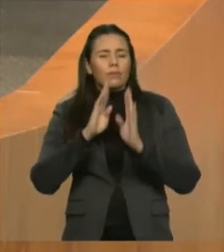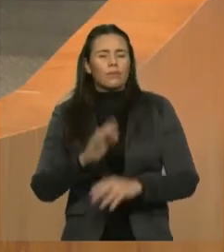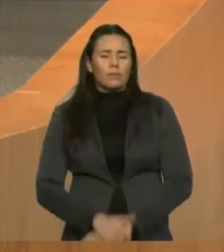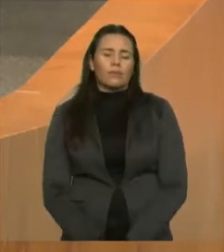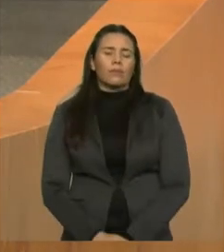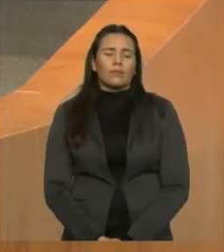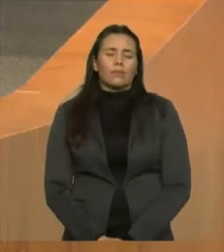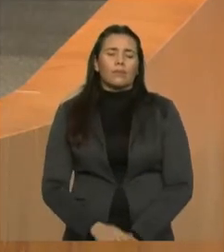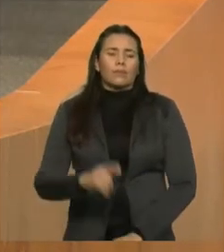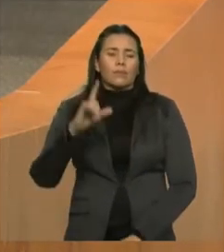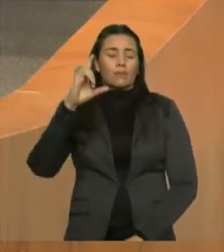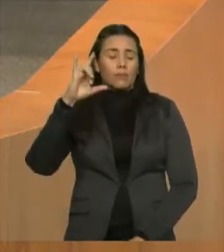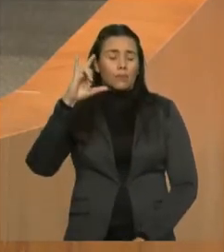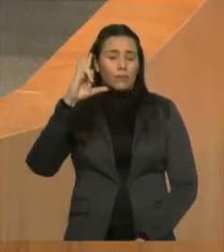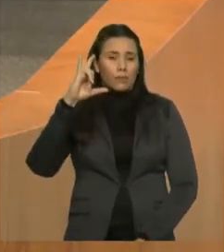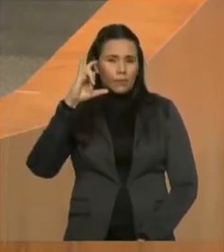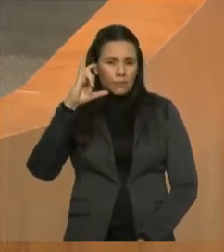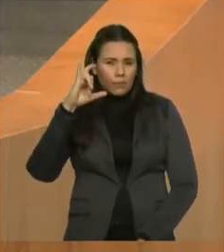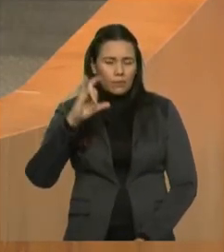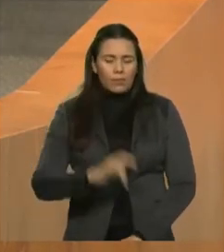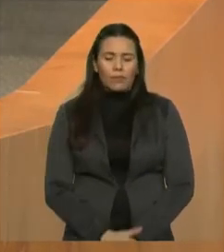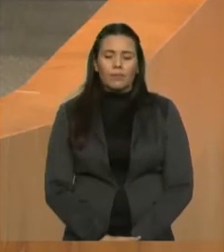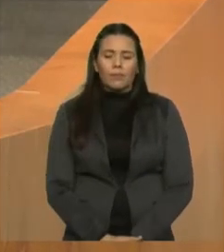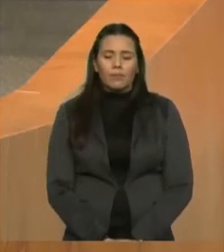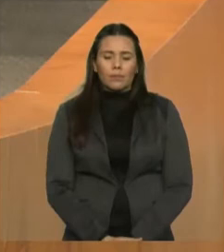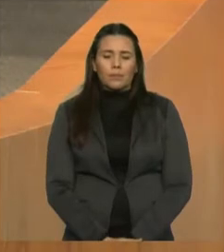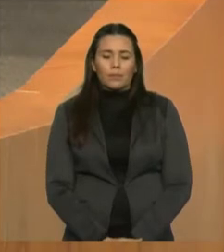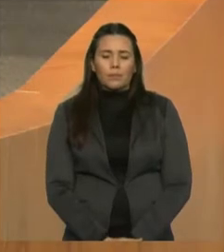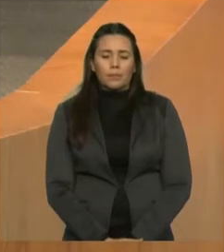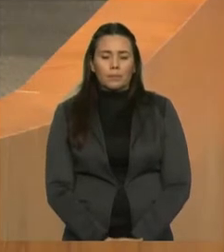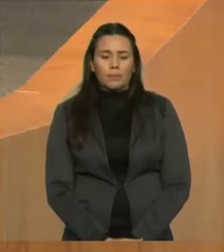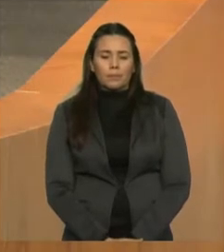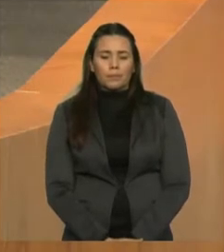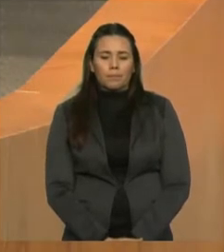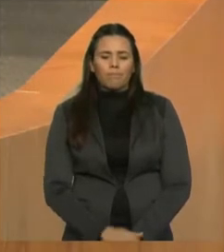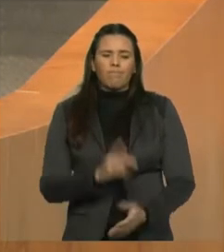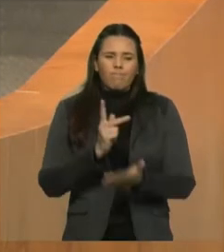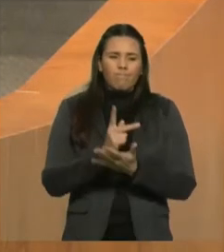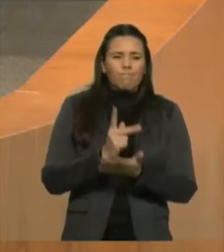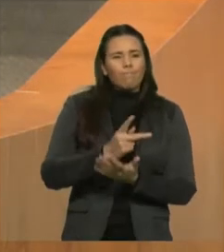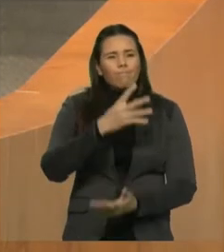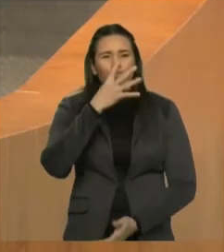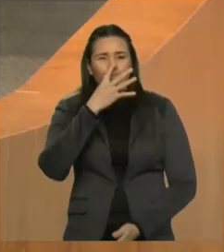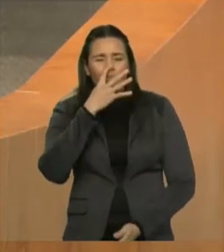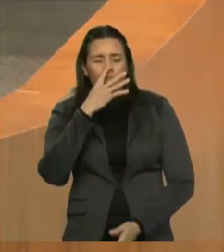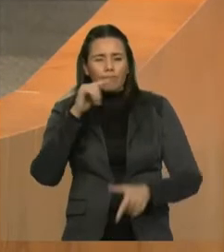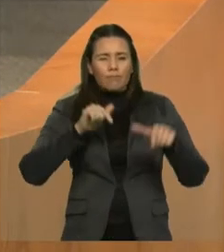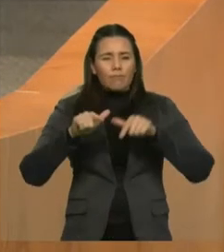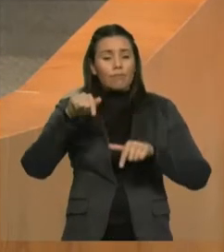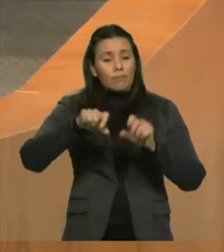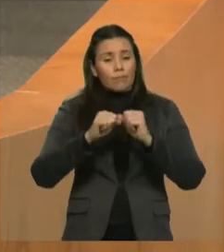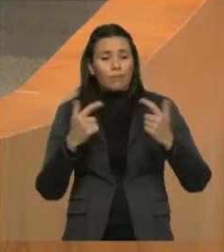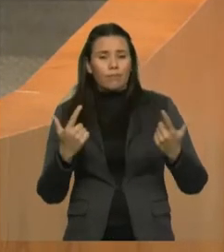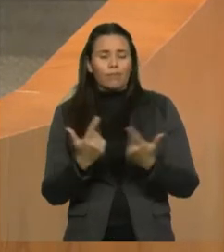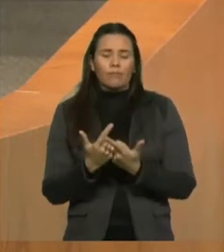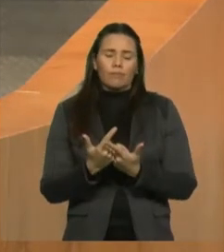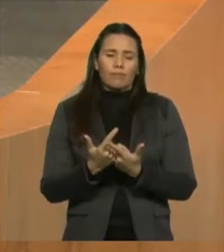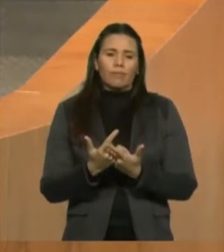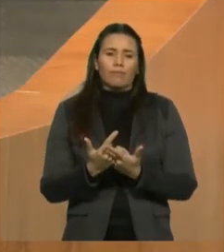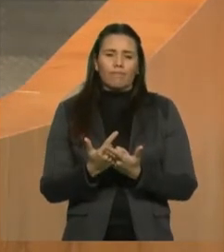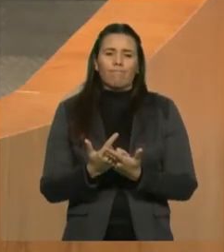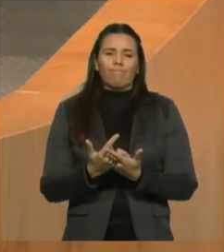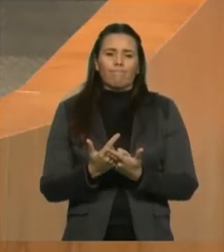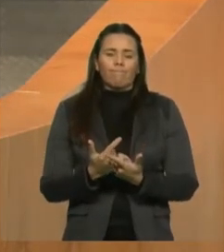que acompanham em tempo real as nossas ações na Assembleia Legislativa do Estado do Maranhão, de forma transparente, de forma verdadeira,